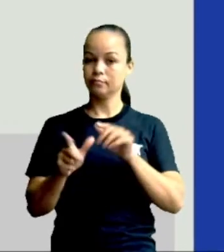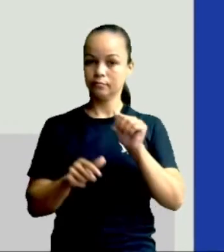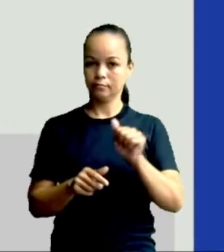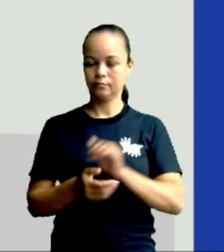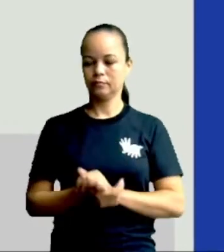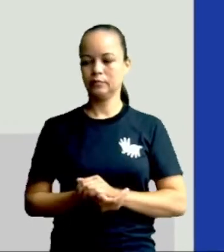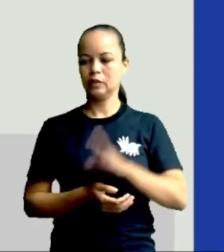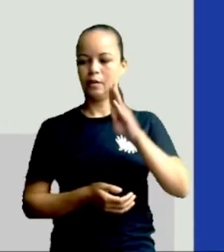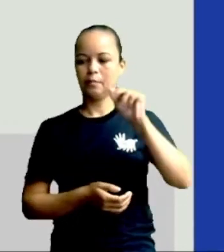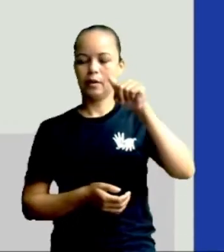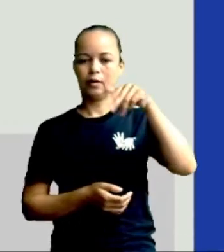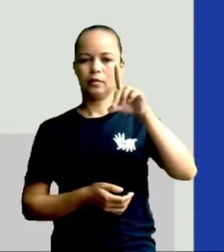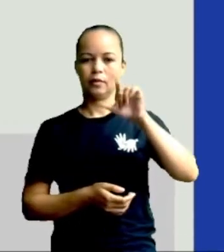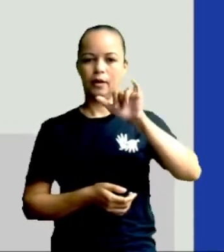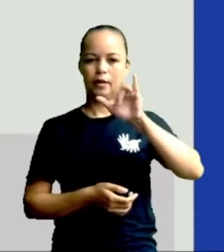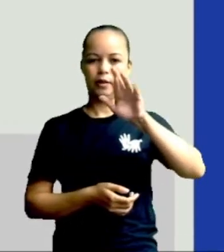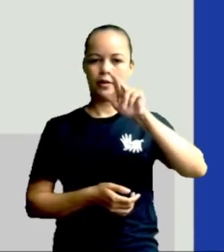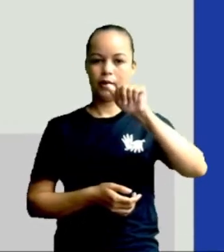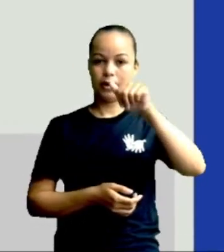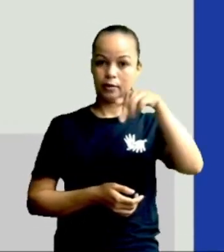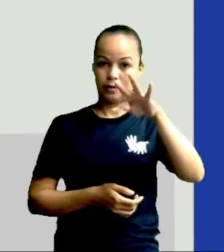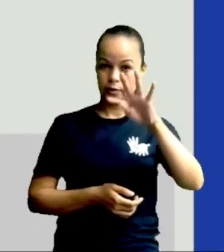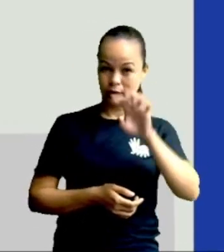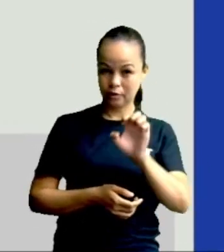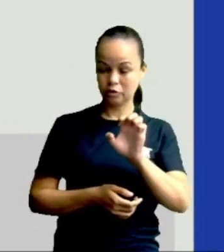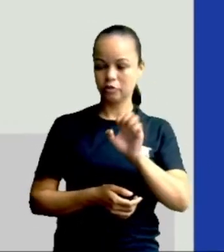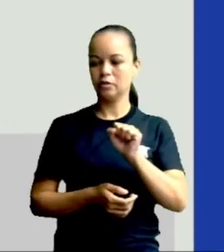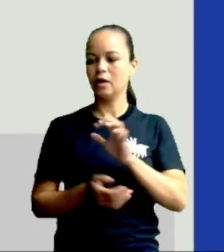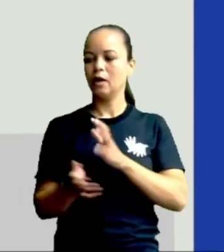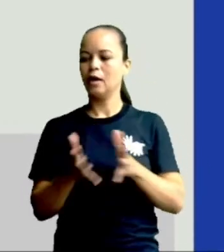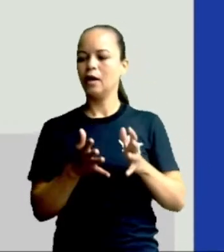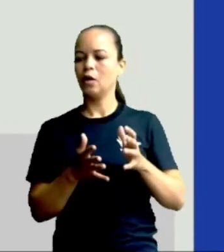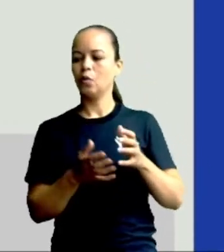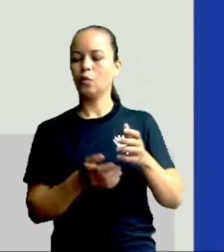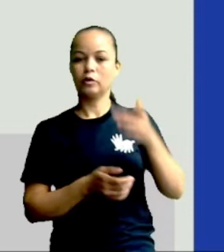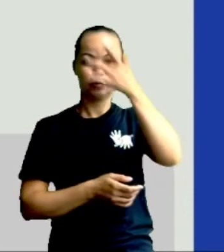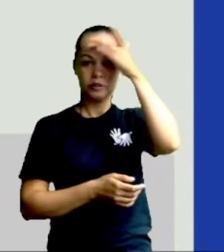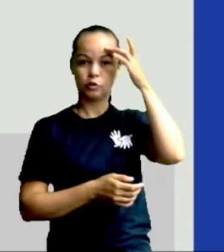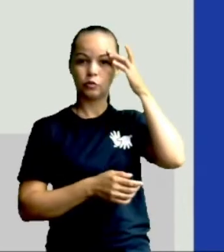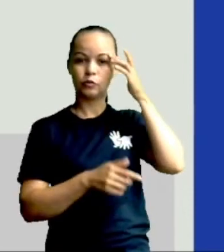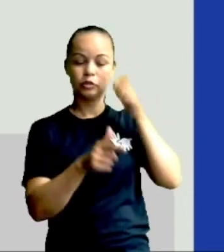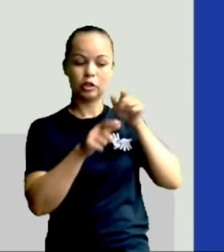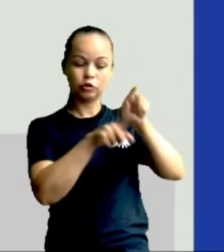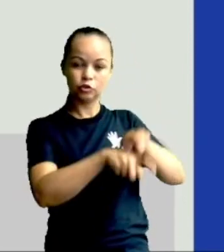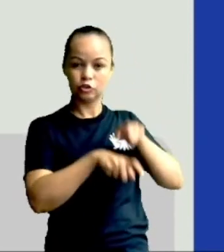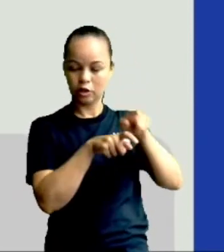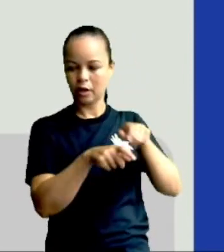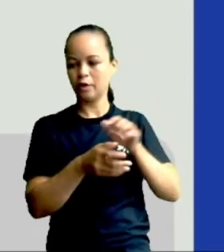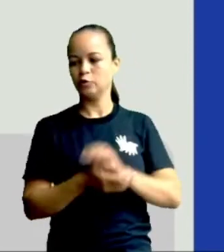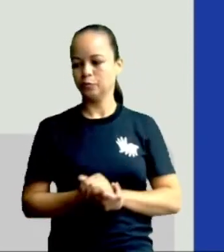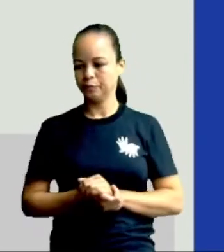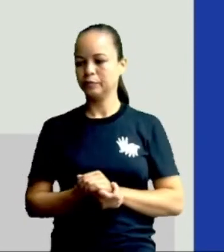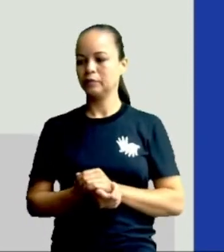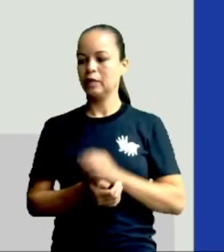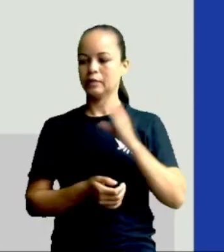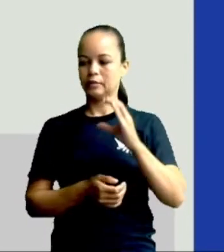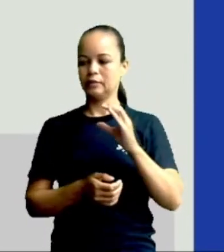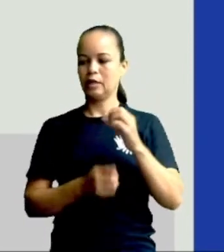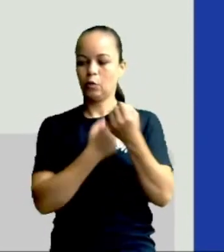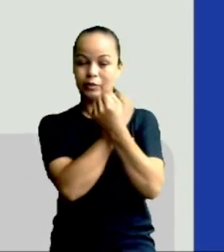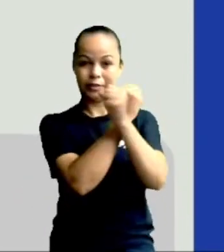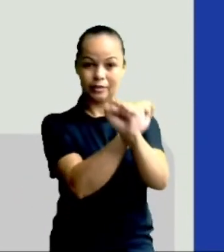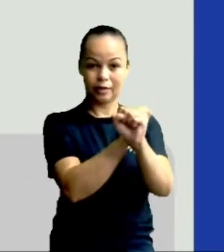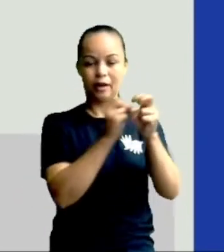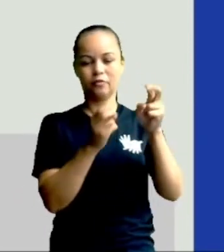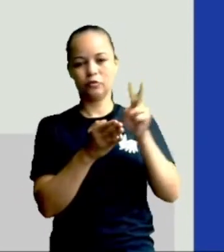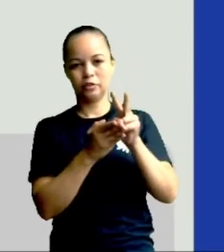A, os bandeirantes. Letra B, os senhores de engenho. Letra C, os escravos e indígenas.